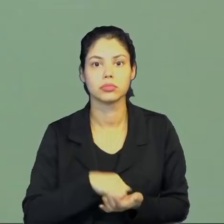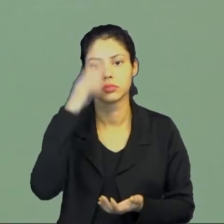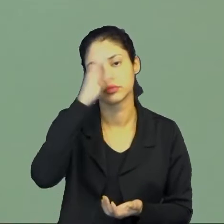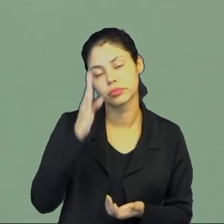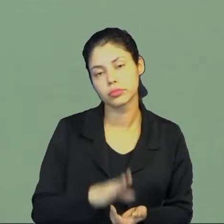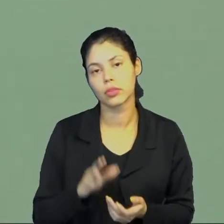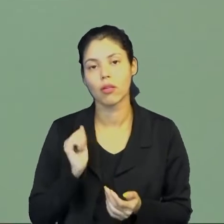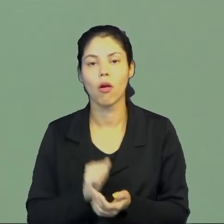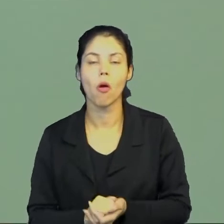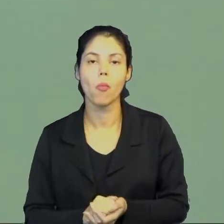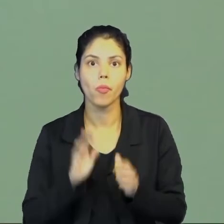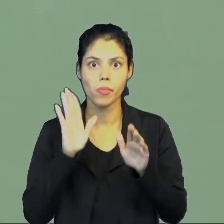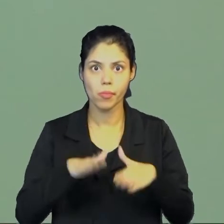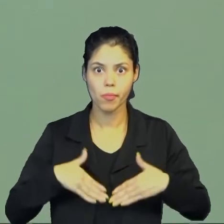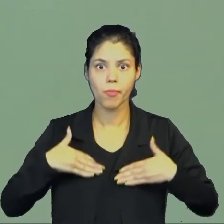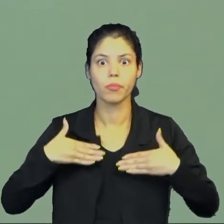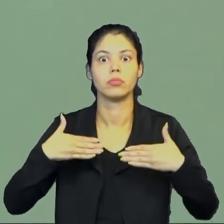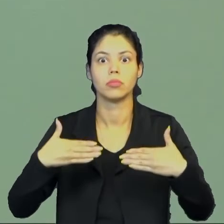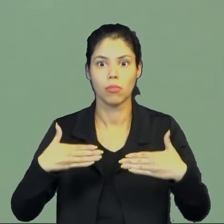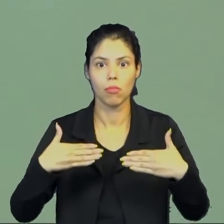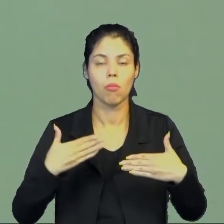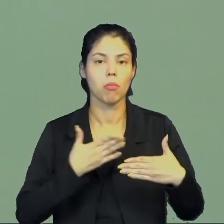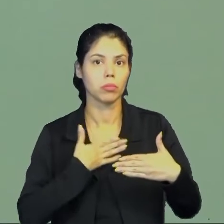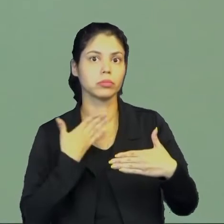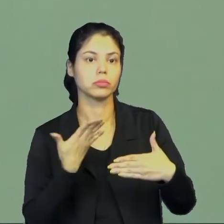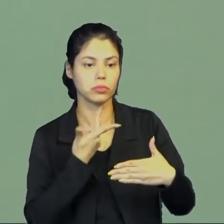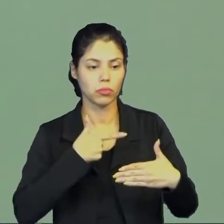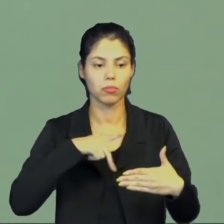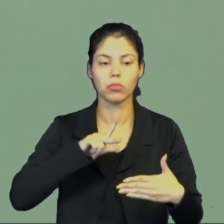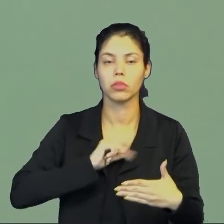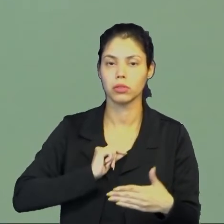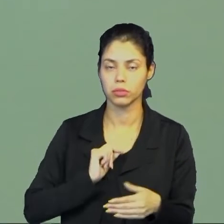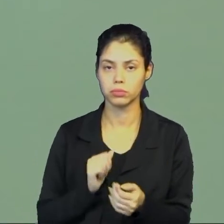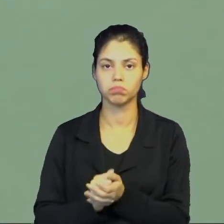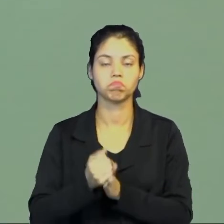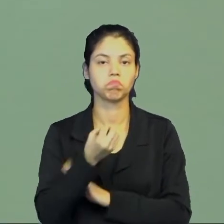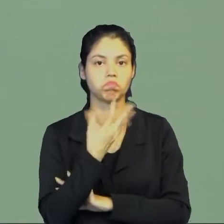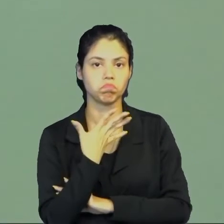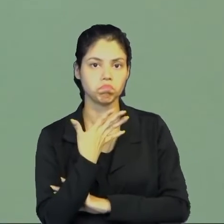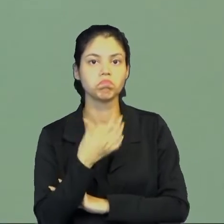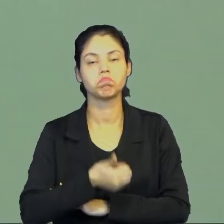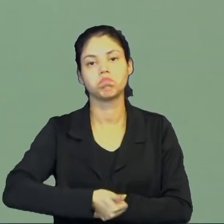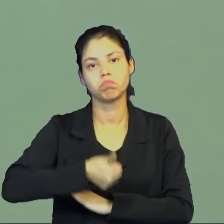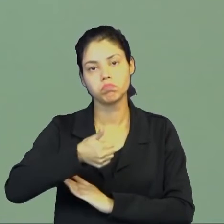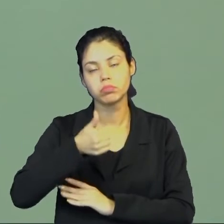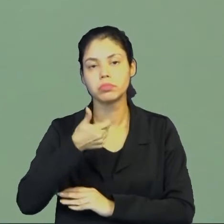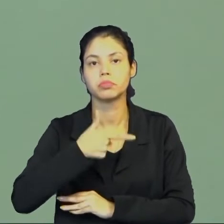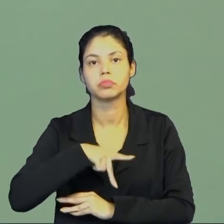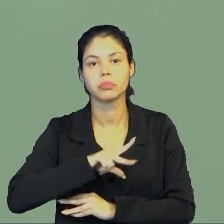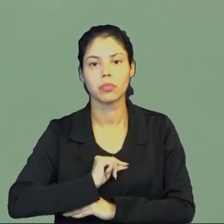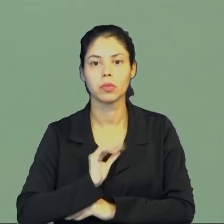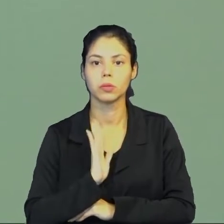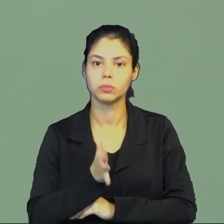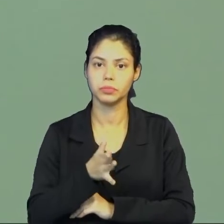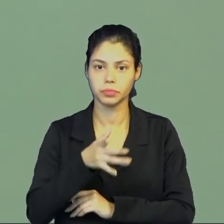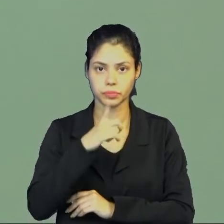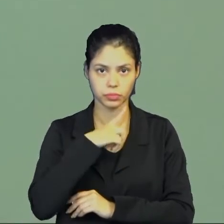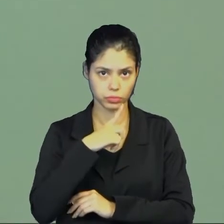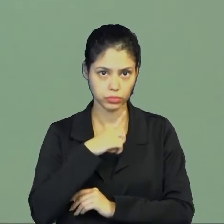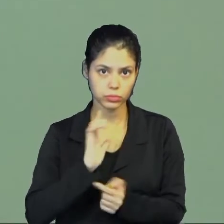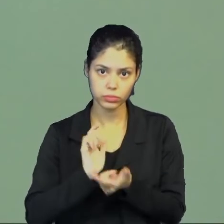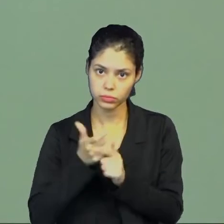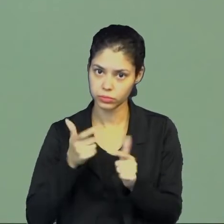né, impacta o Império Português de forma positiva, né, Portugal já tinha ali